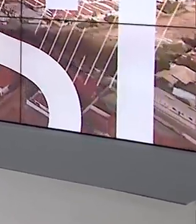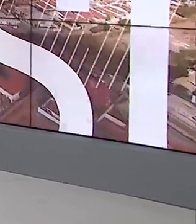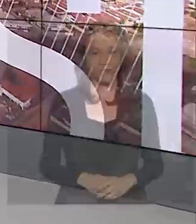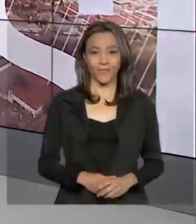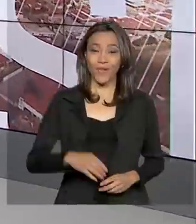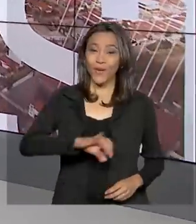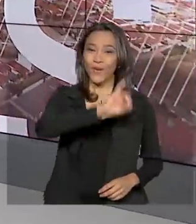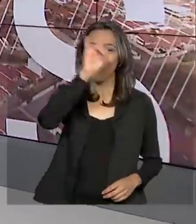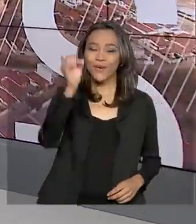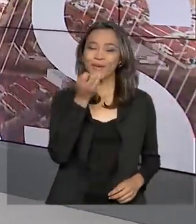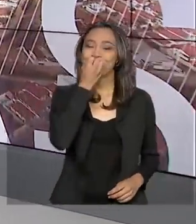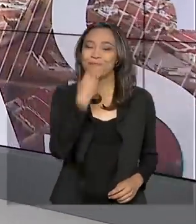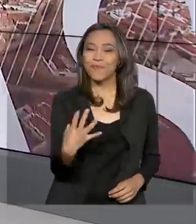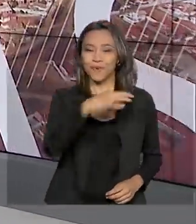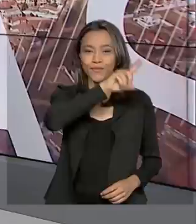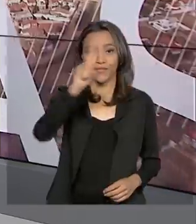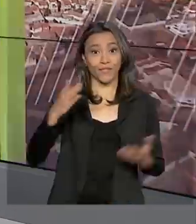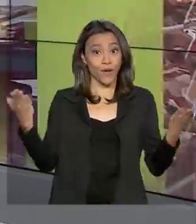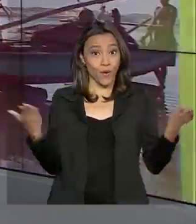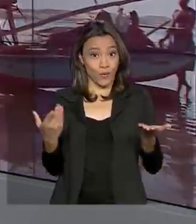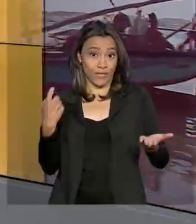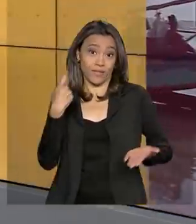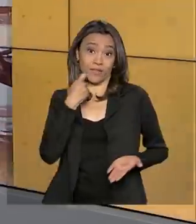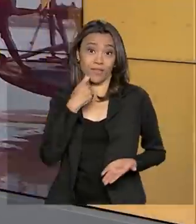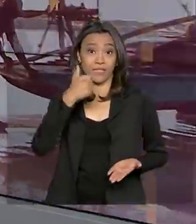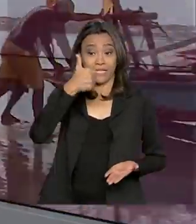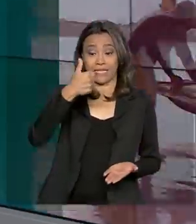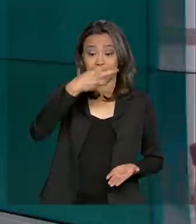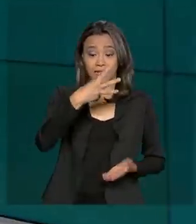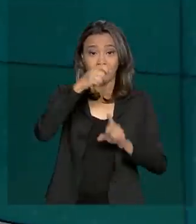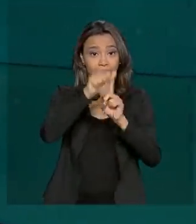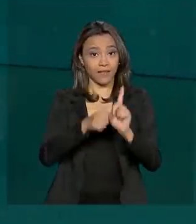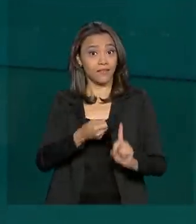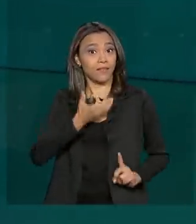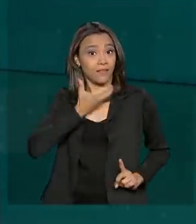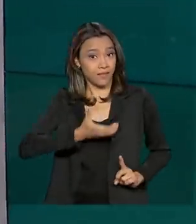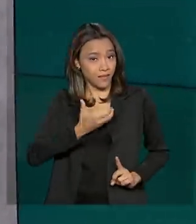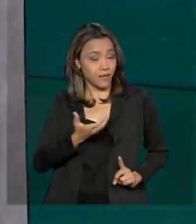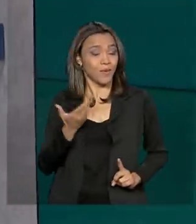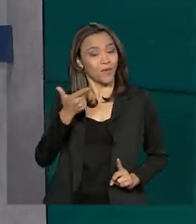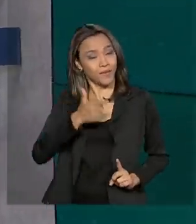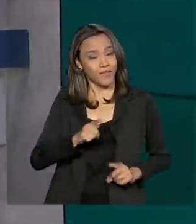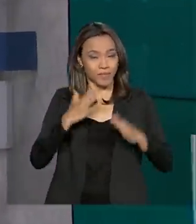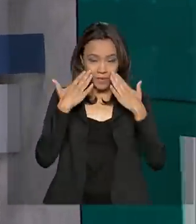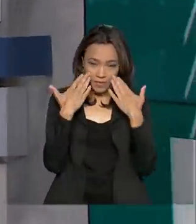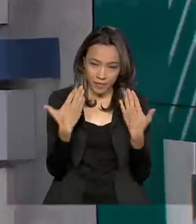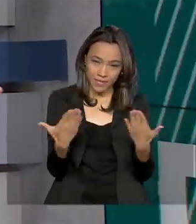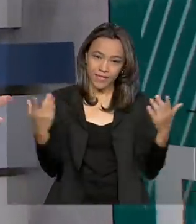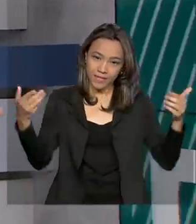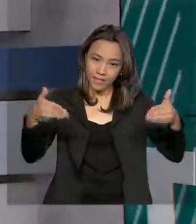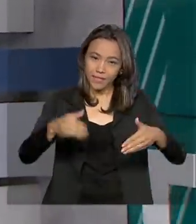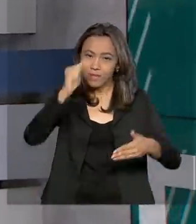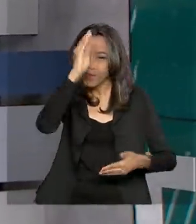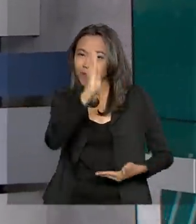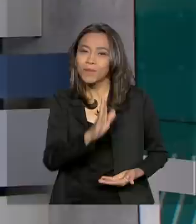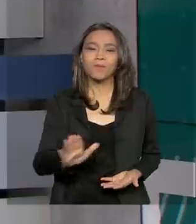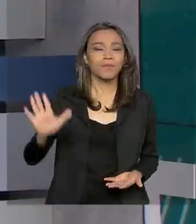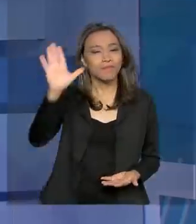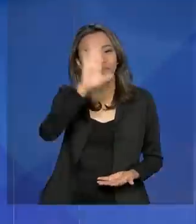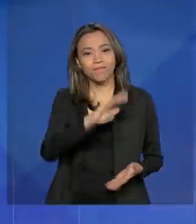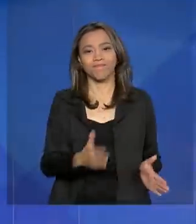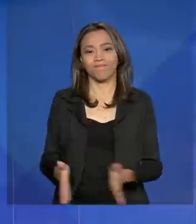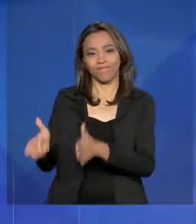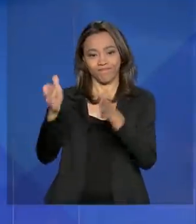Olá, bom dia pra você. Hoje é sexta-feira, 13 de dezembro. Começa agora mais uma edição do Brasil em Dia para todo o país.